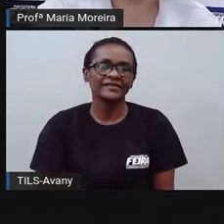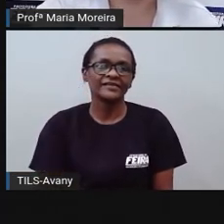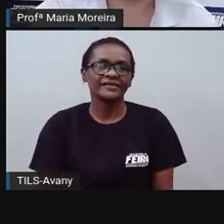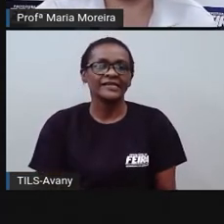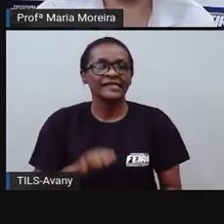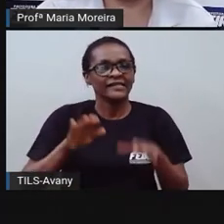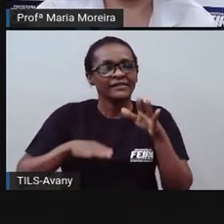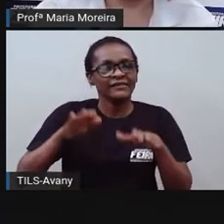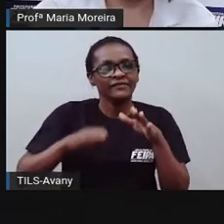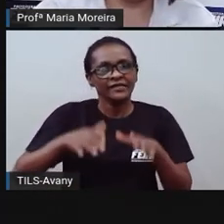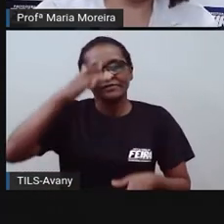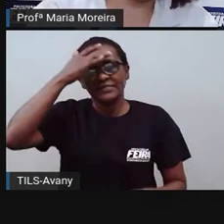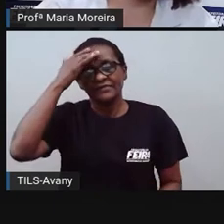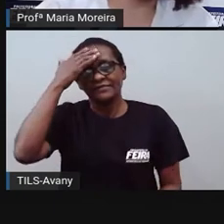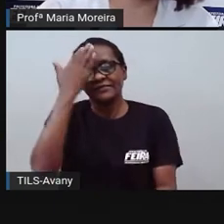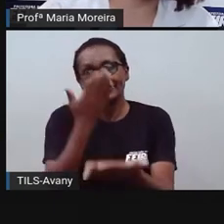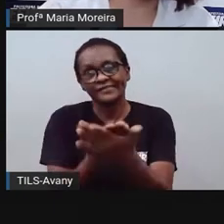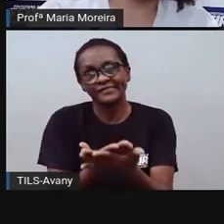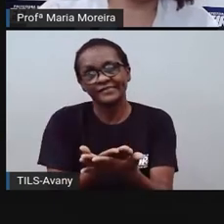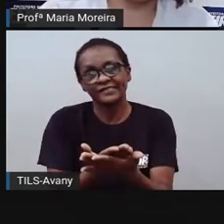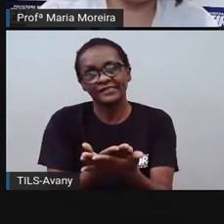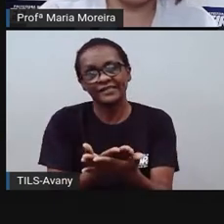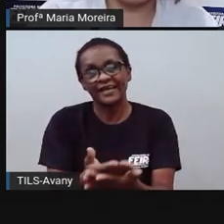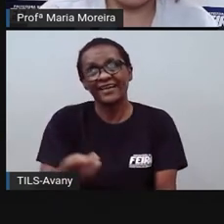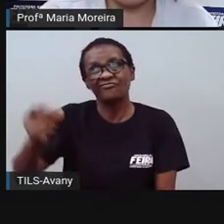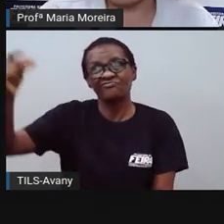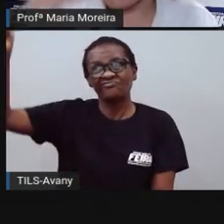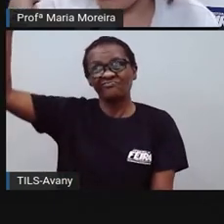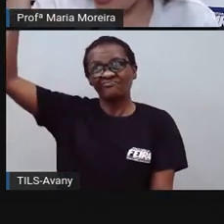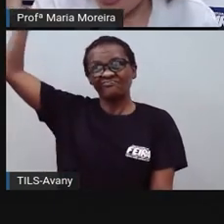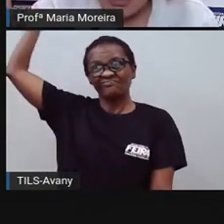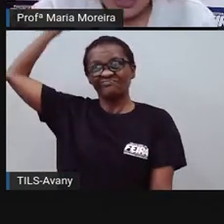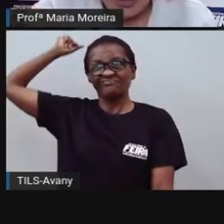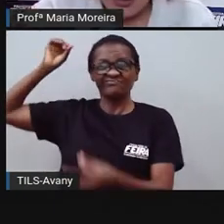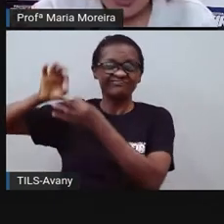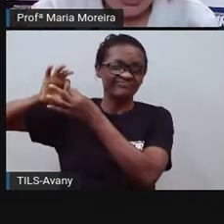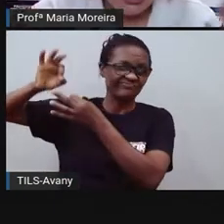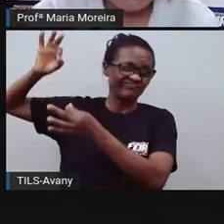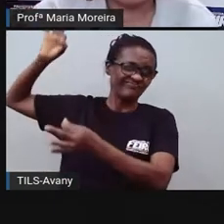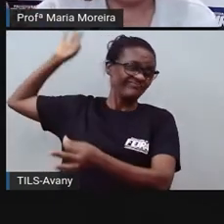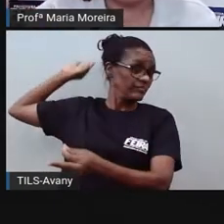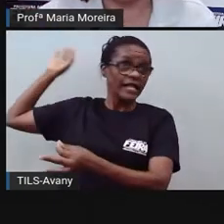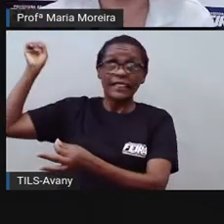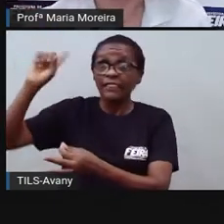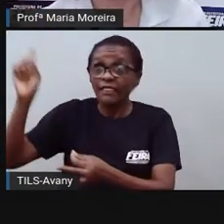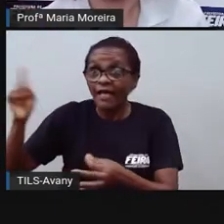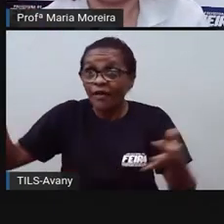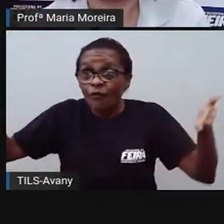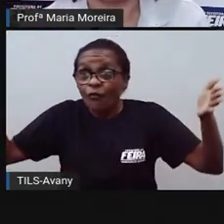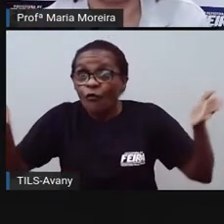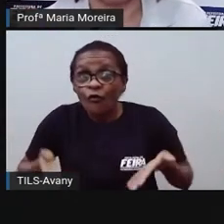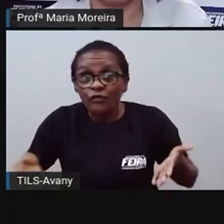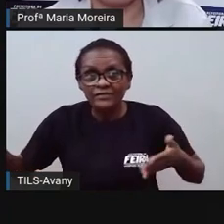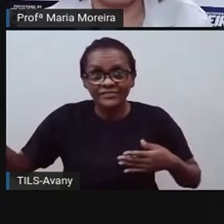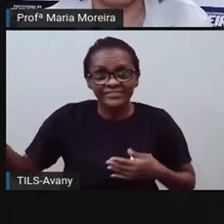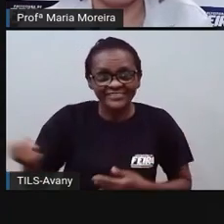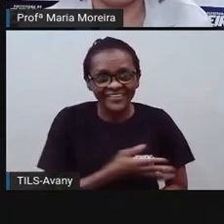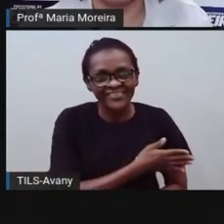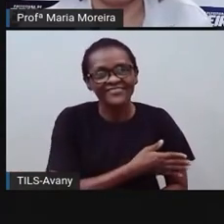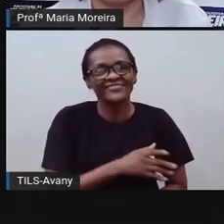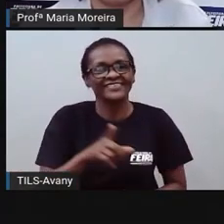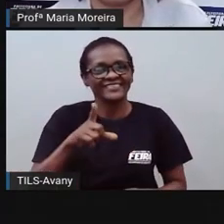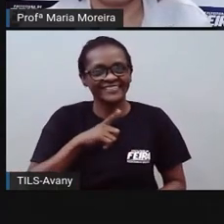a gente acredita que é uma coisa bem distante da gente. Ah, são tambores de crioula, não sei nem do que se trata. A Bahia, hoje,